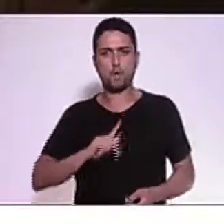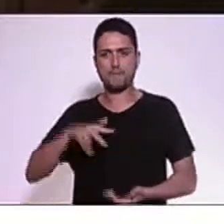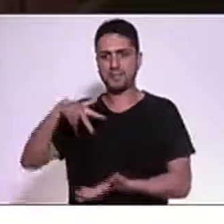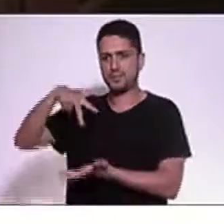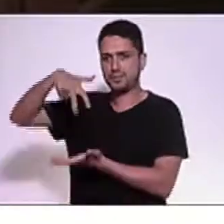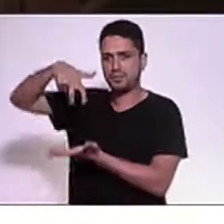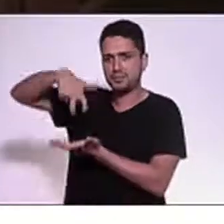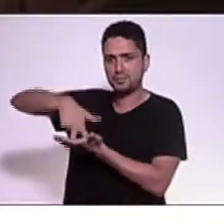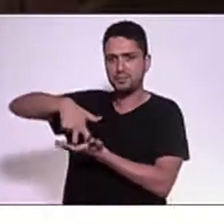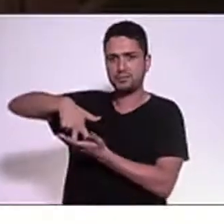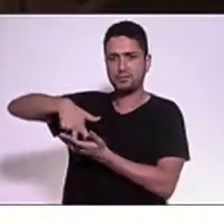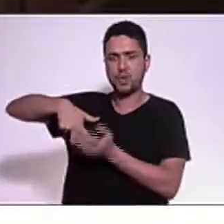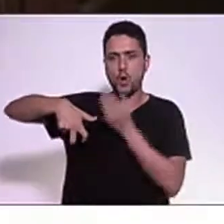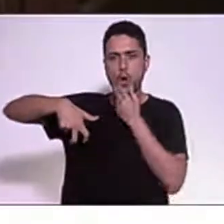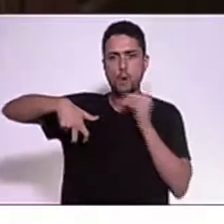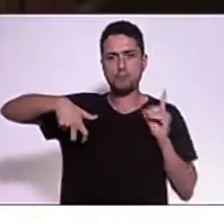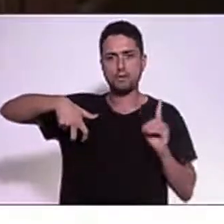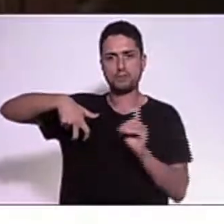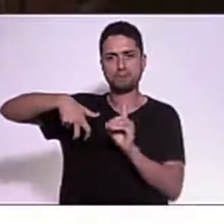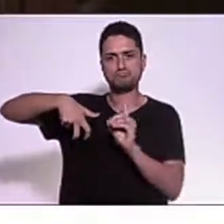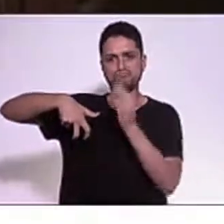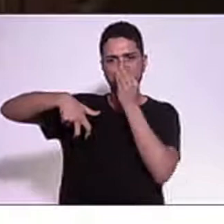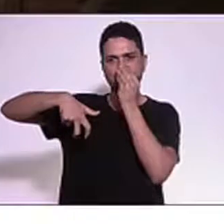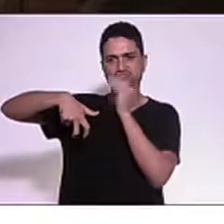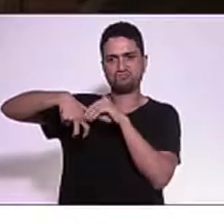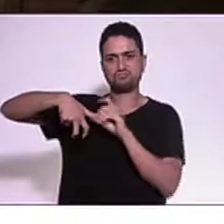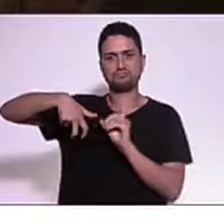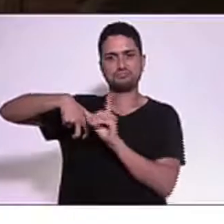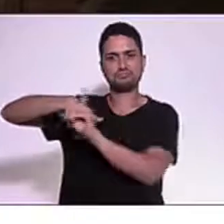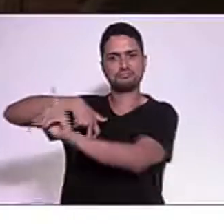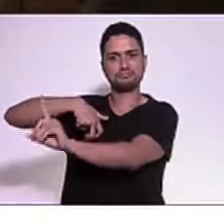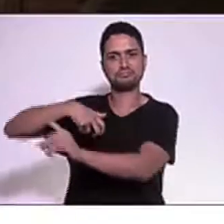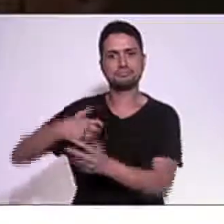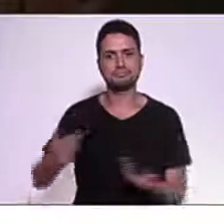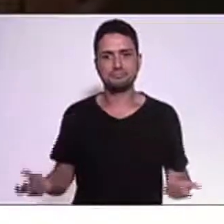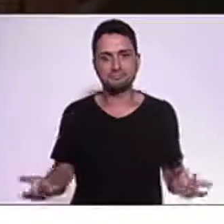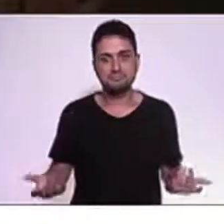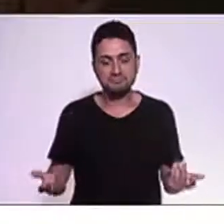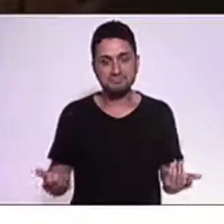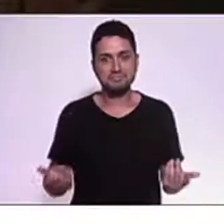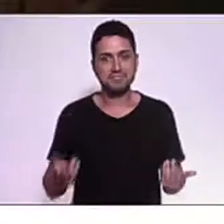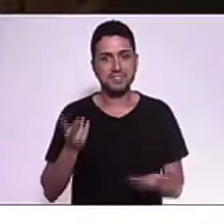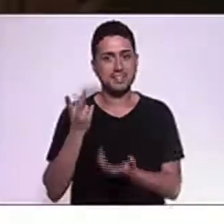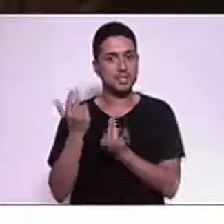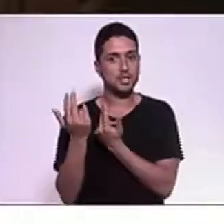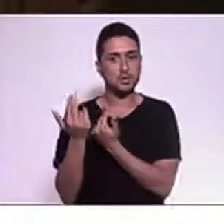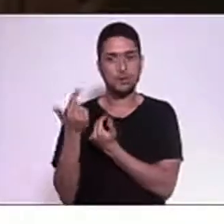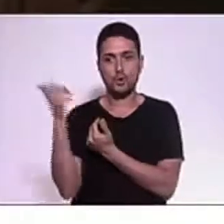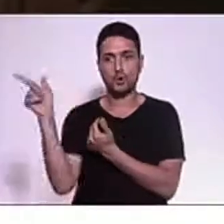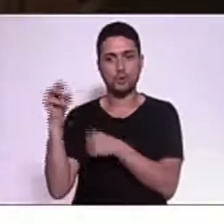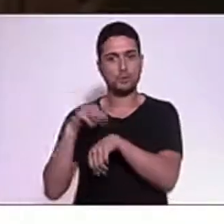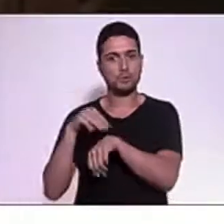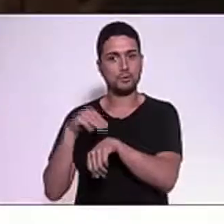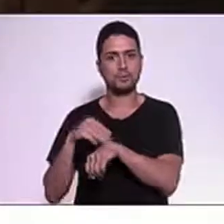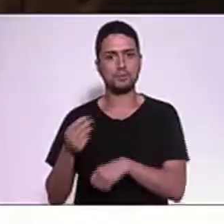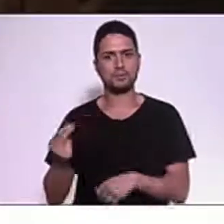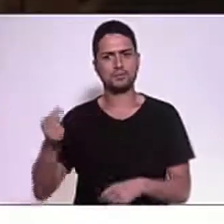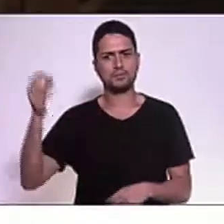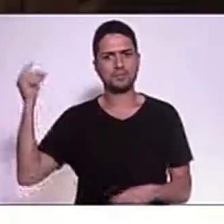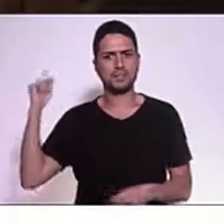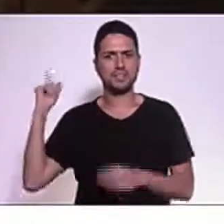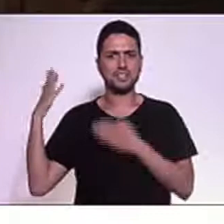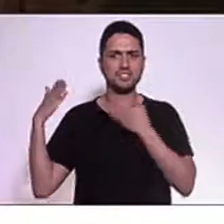ajoelhar daquela forma, tentando roubar a cena do Gabigol, como ele fez em todos os outros momentos. Afinal, desde a